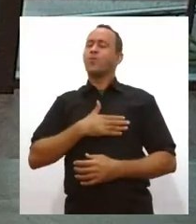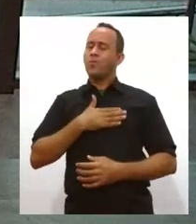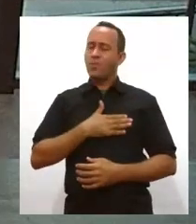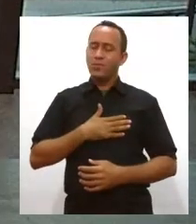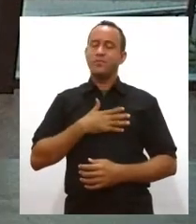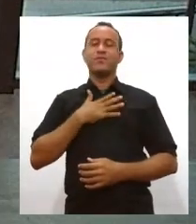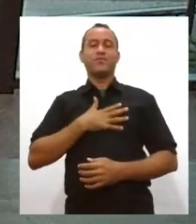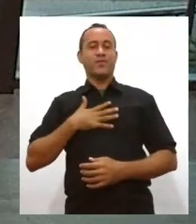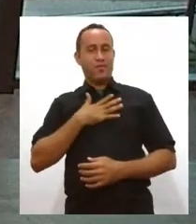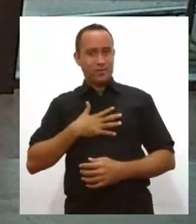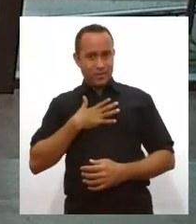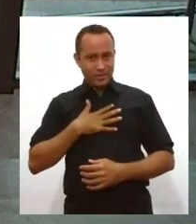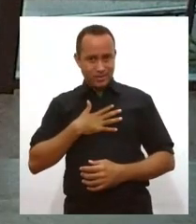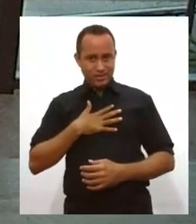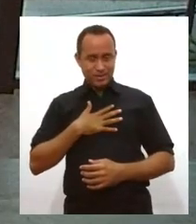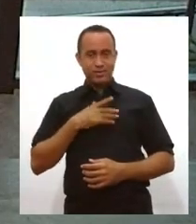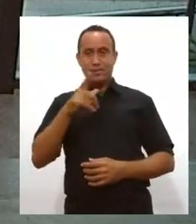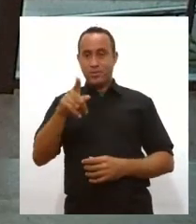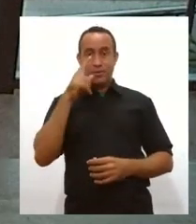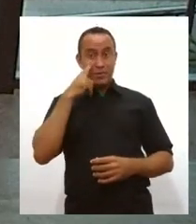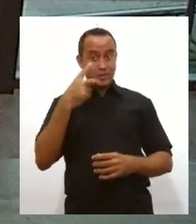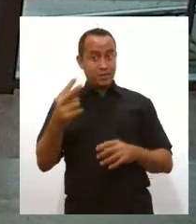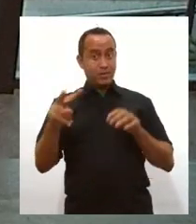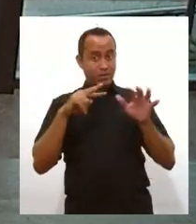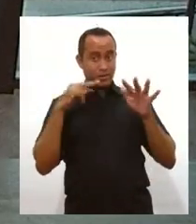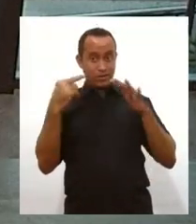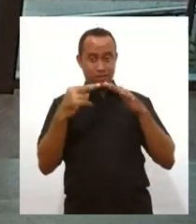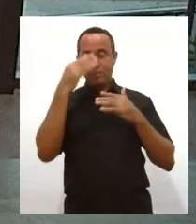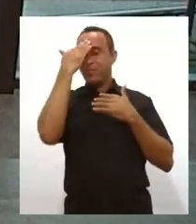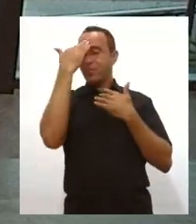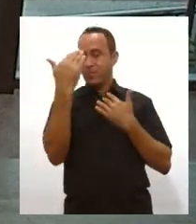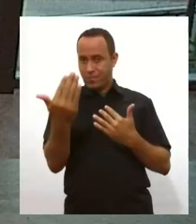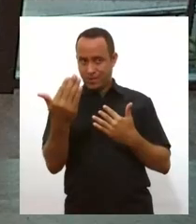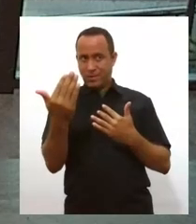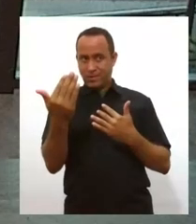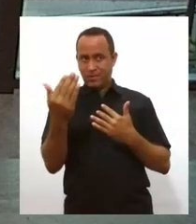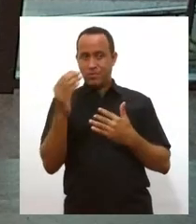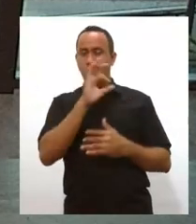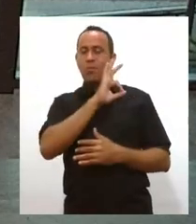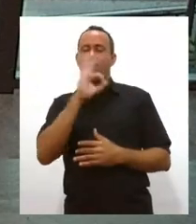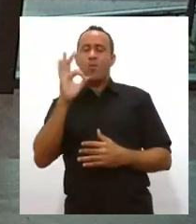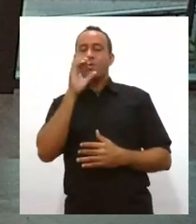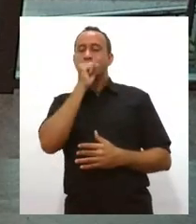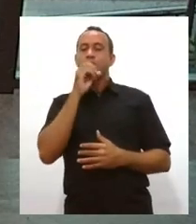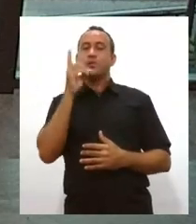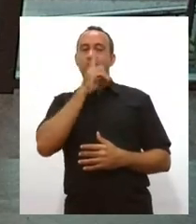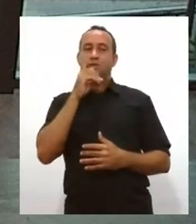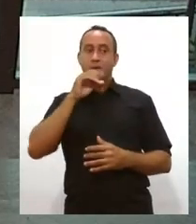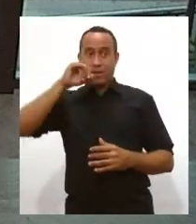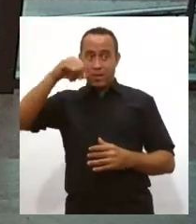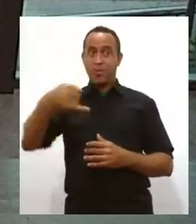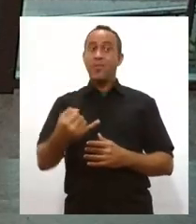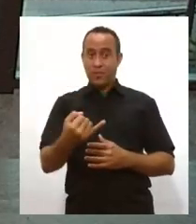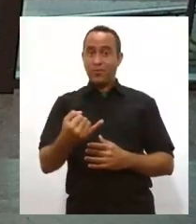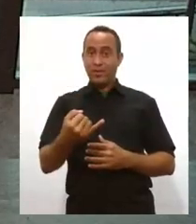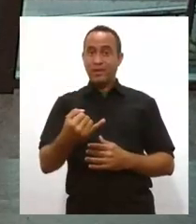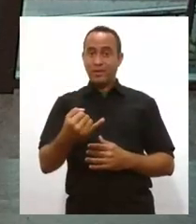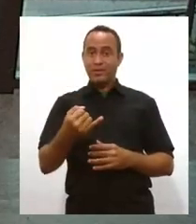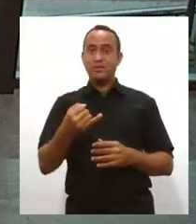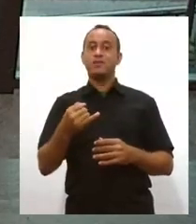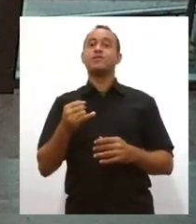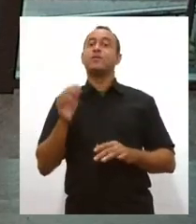fica feliz então com a sua participação com a gente. Muito obrigada. Um ótimo final de semana. Aproveite o final de semana mas com